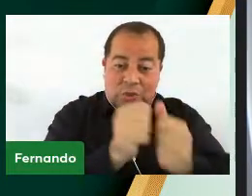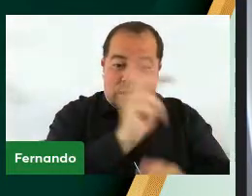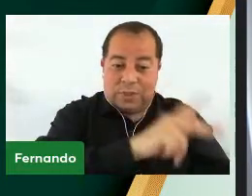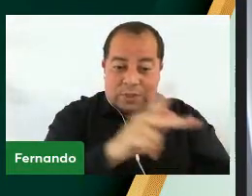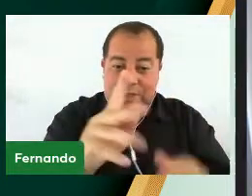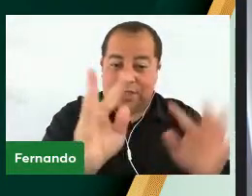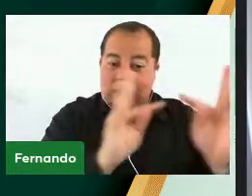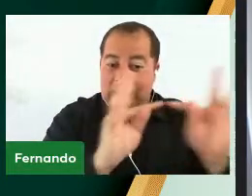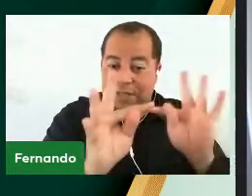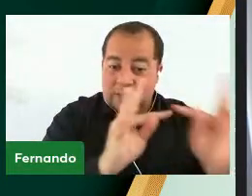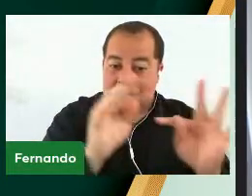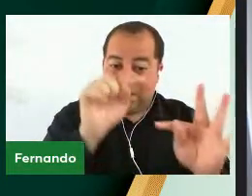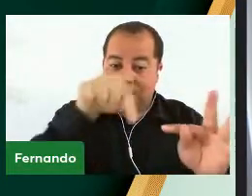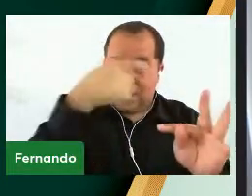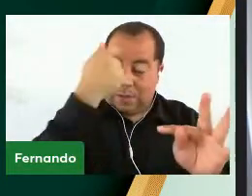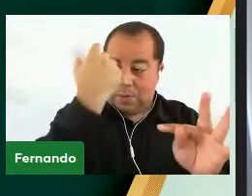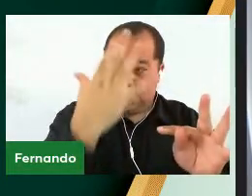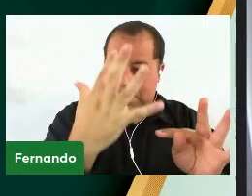Comprometida